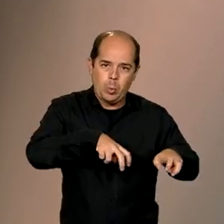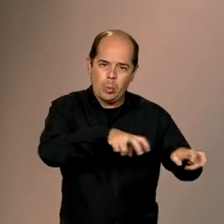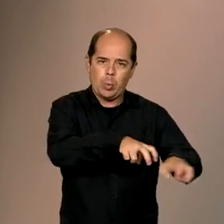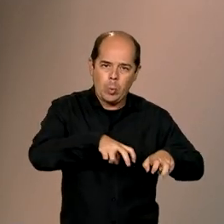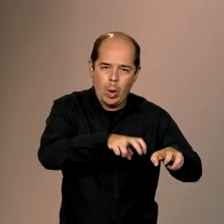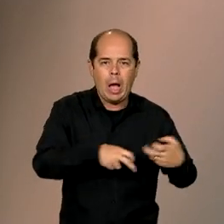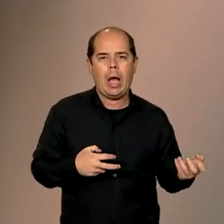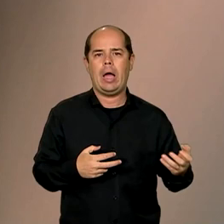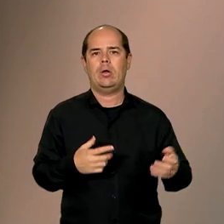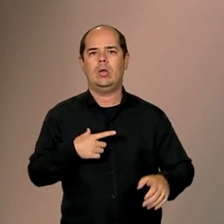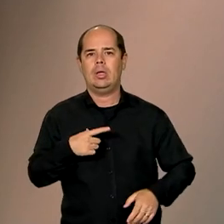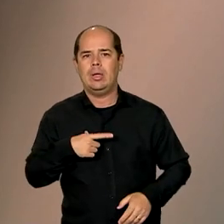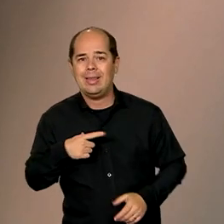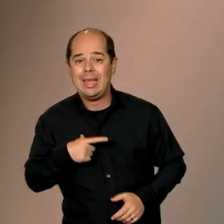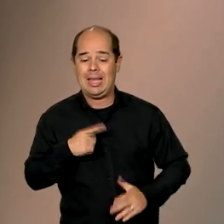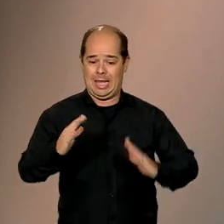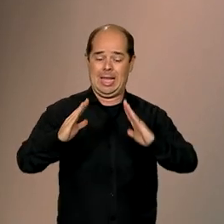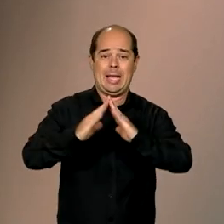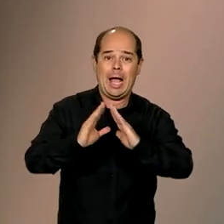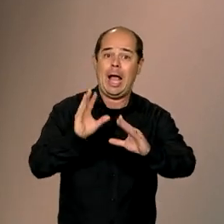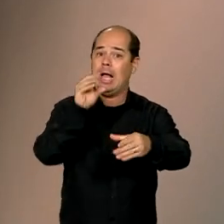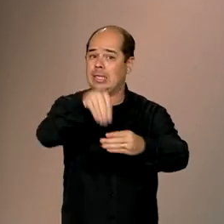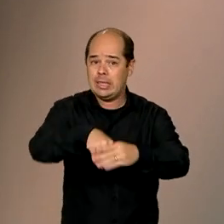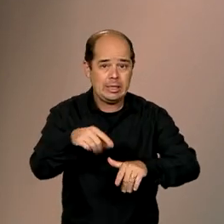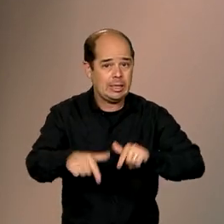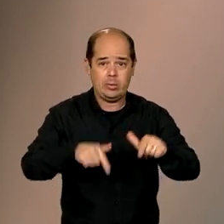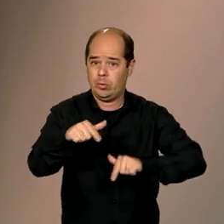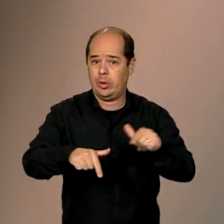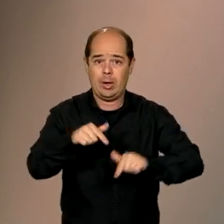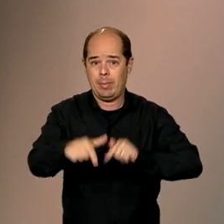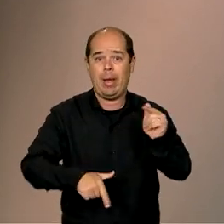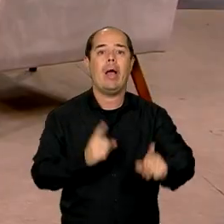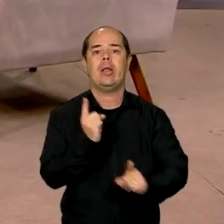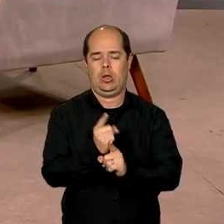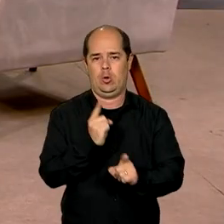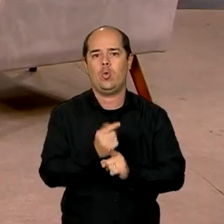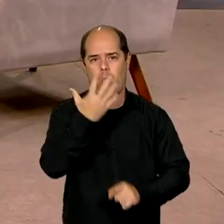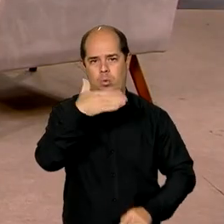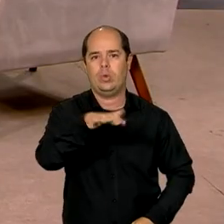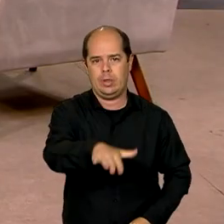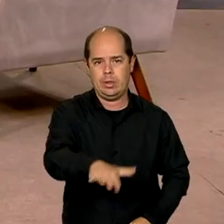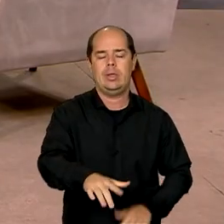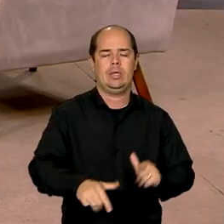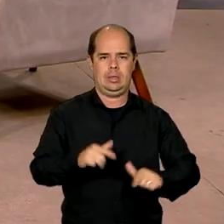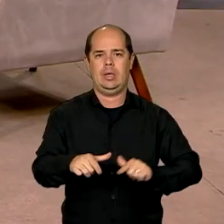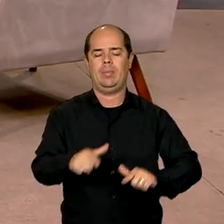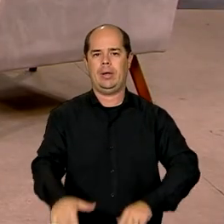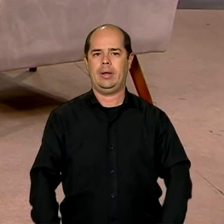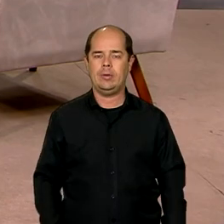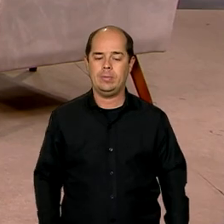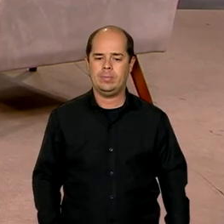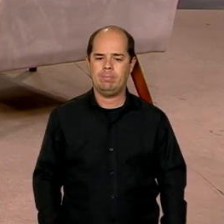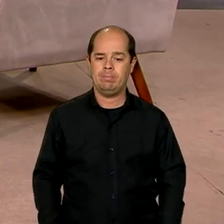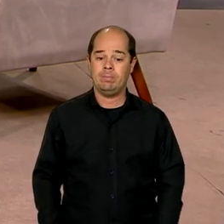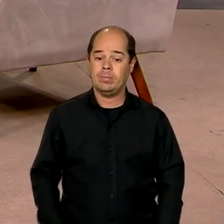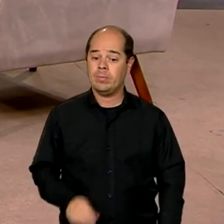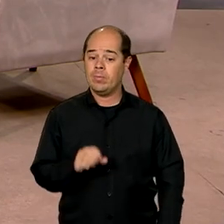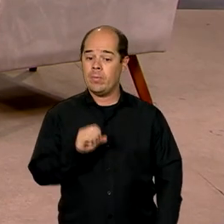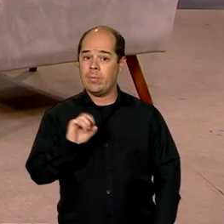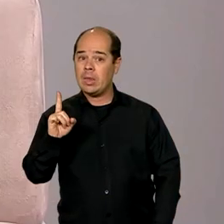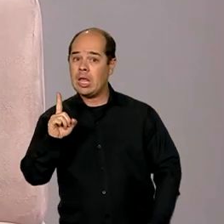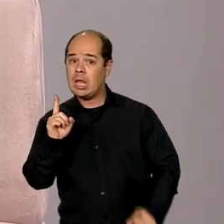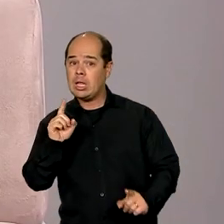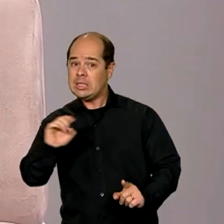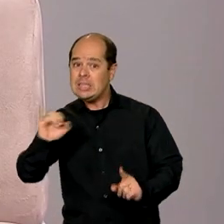aí uma rede de profissionais espalhada em todo o território nacional. E uma vez constatado um caso de exploração do